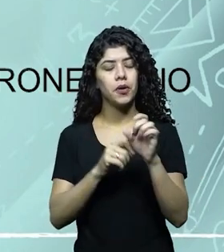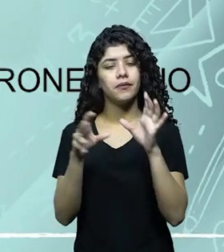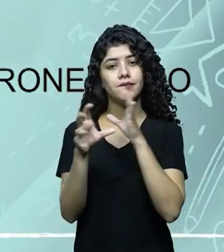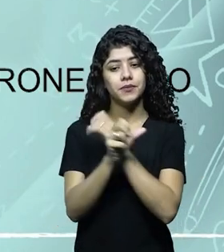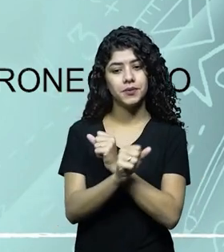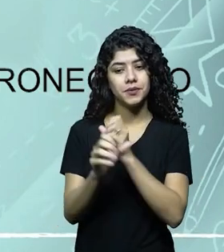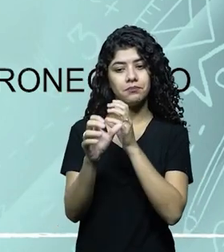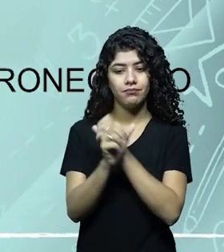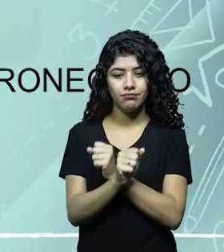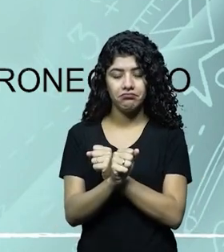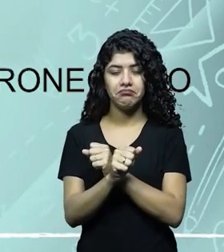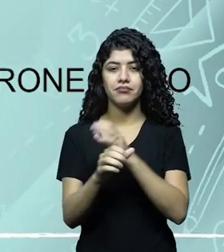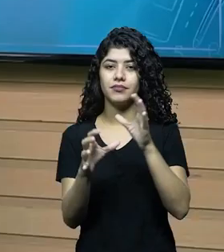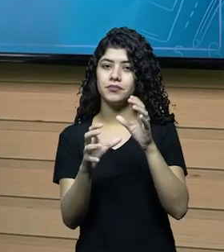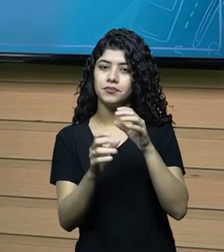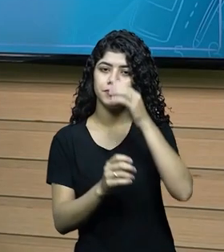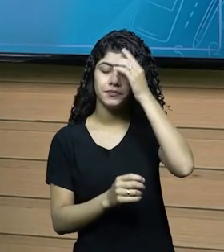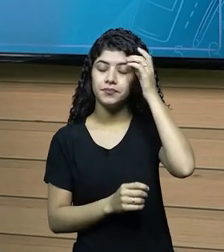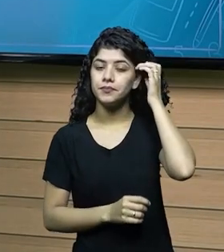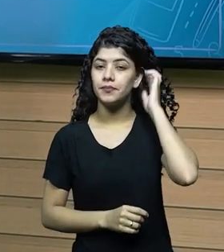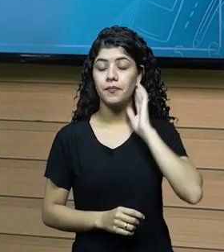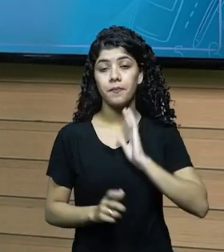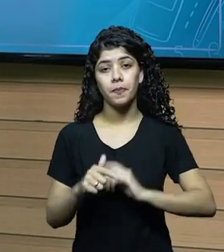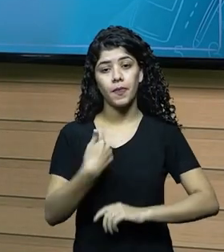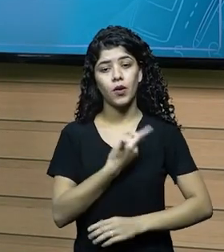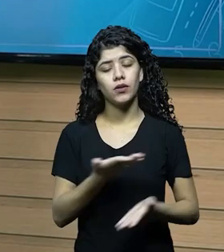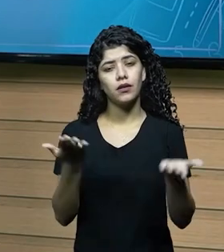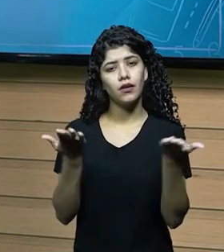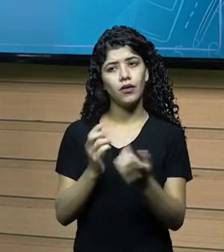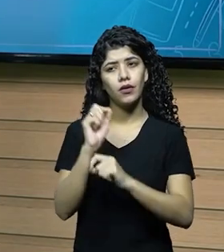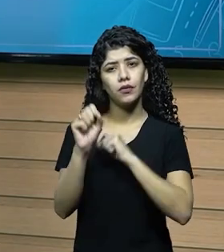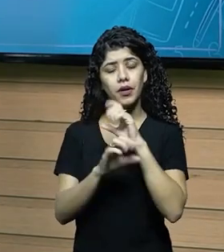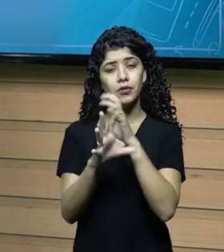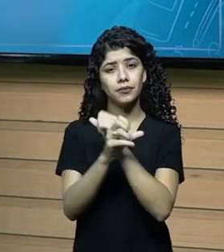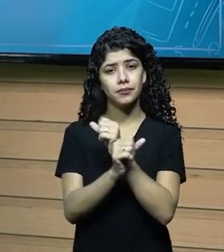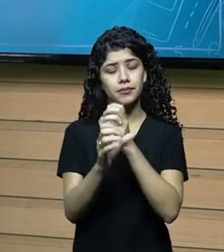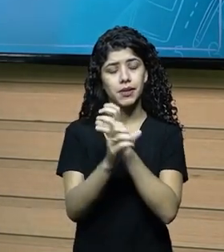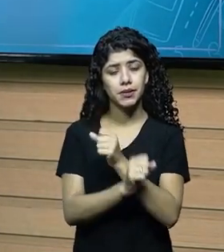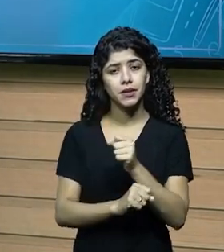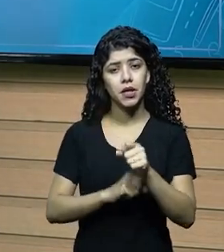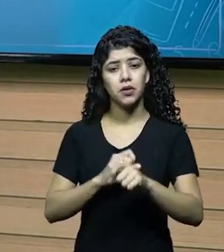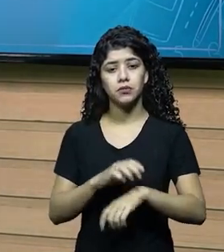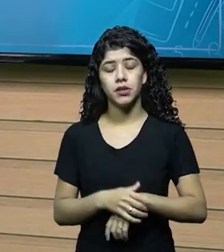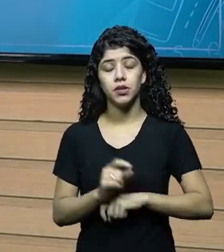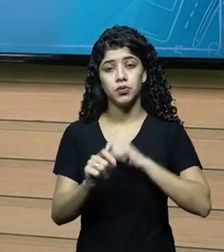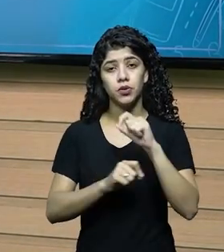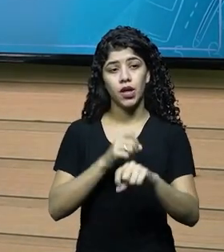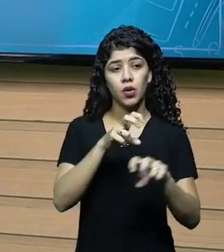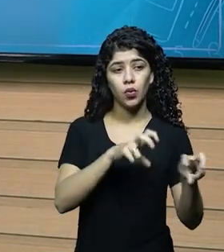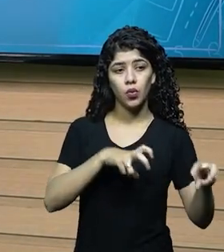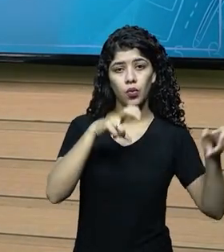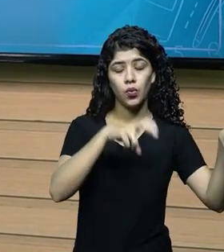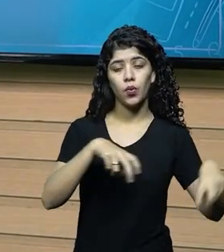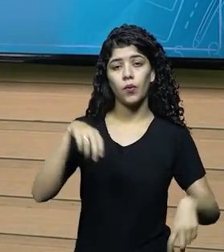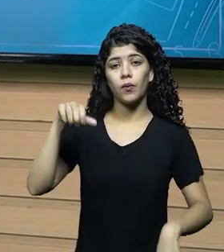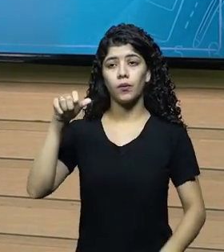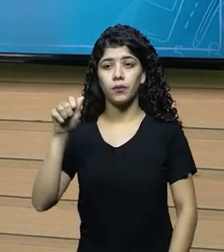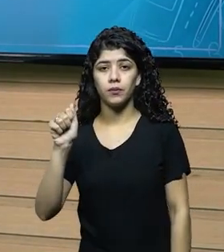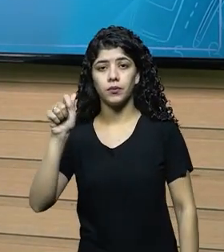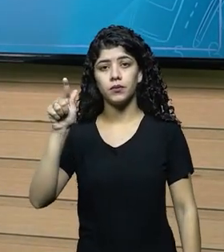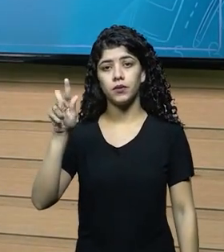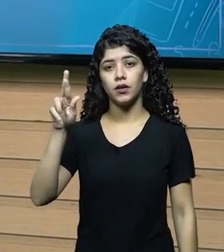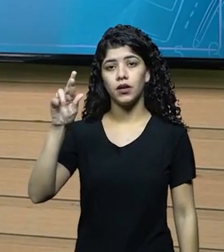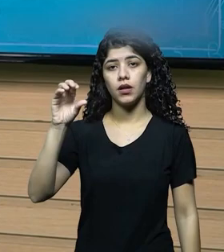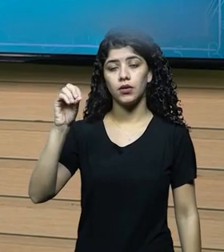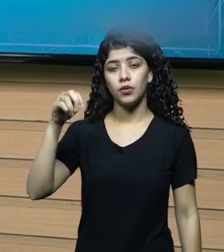agroindustrial e de agronegócio. Vamos fazer um pouco de contabilização, fazer a contabilidade, simular como é que